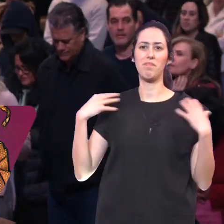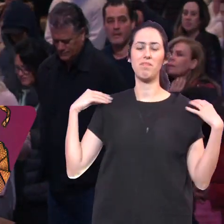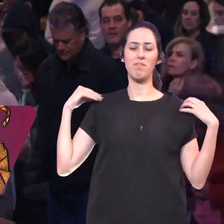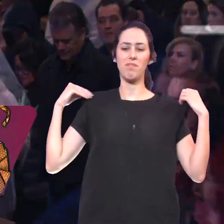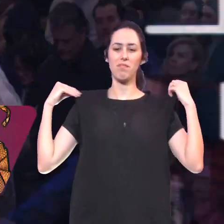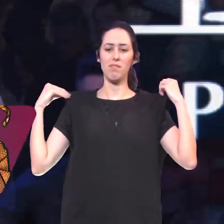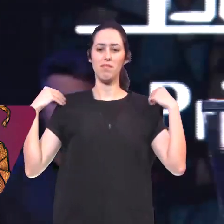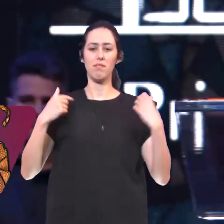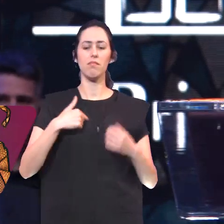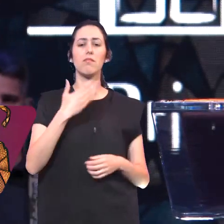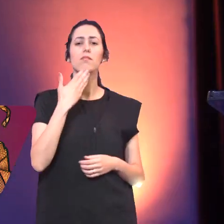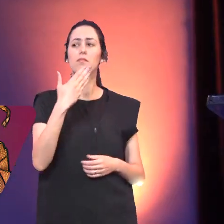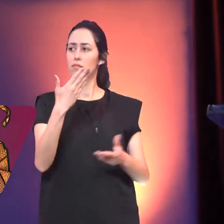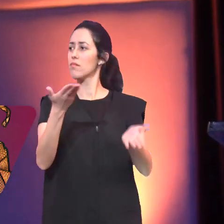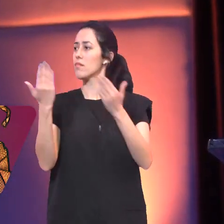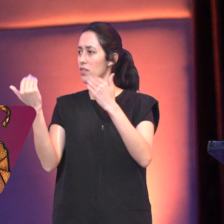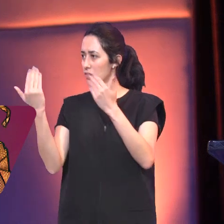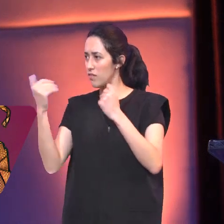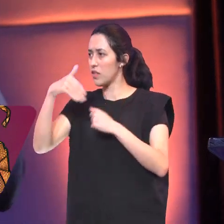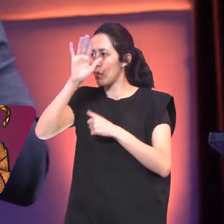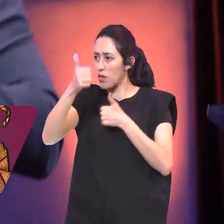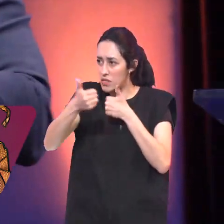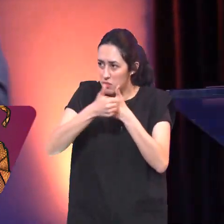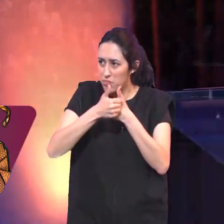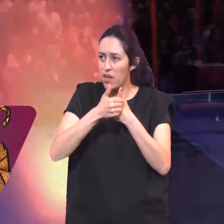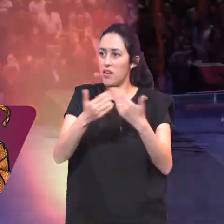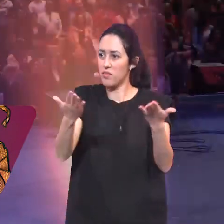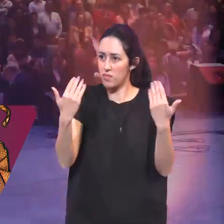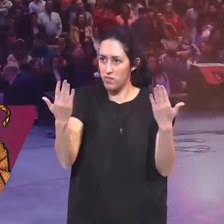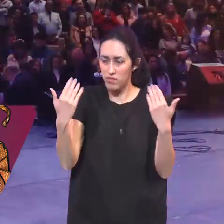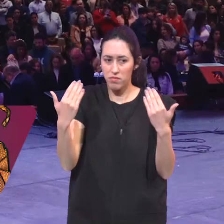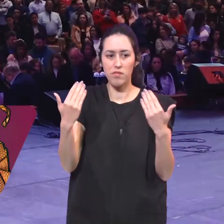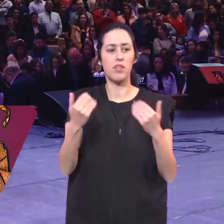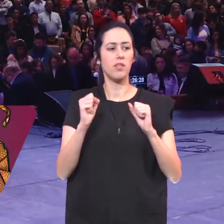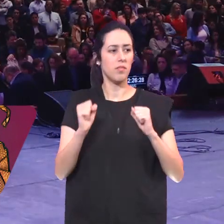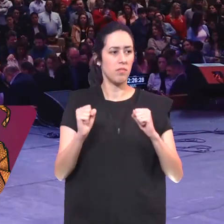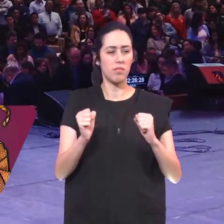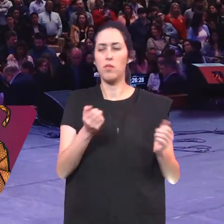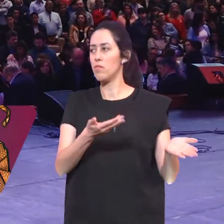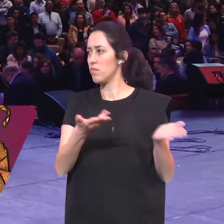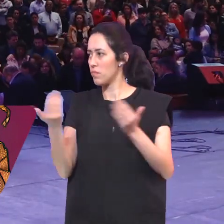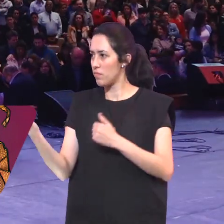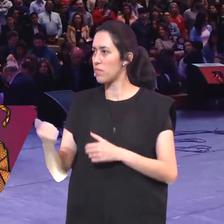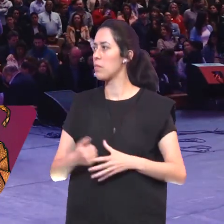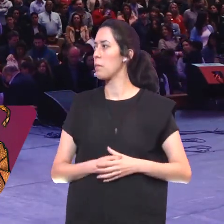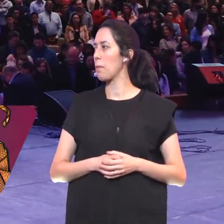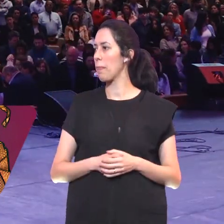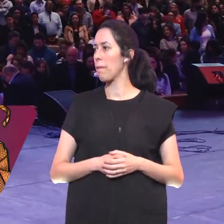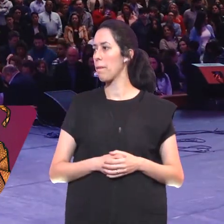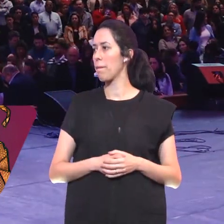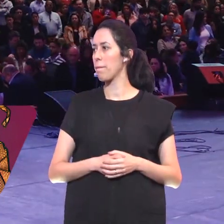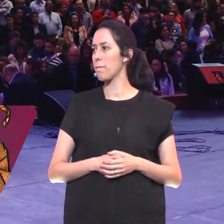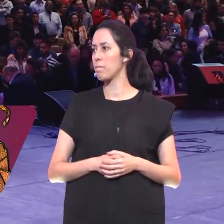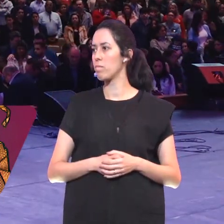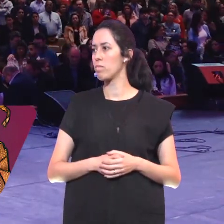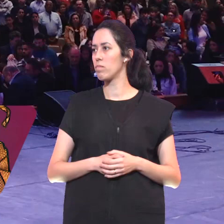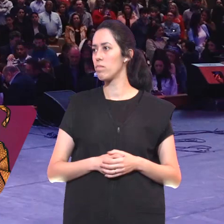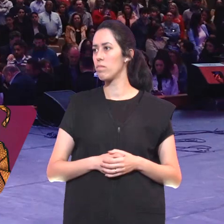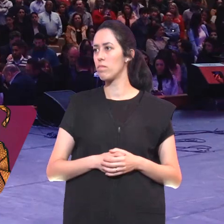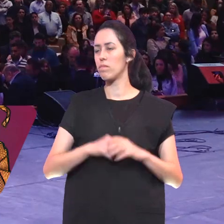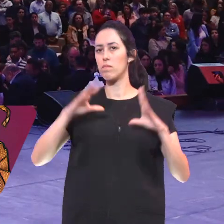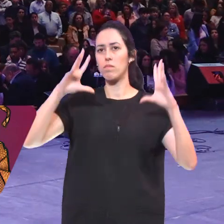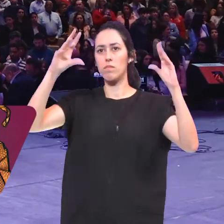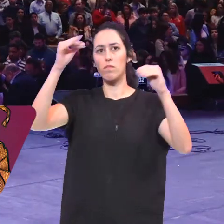Eu vou pedir que você chegue Mais pertinho De mim Se você puder Isso Pra ninguém ficar no corredor A gente ficar